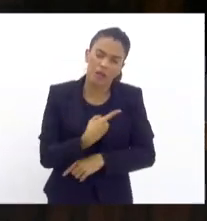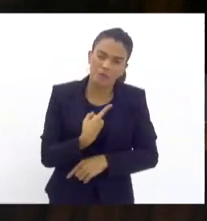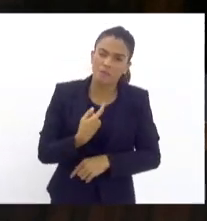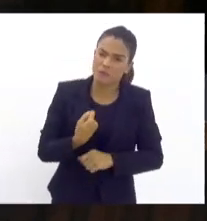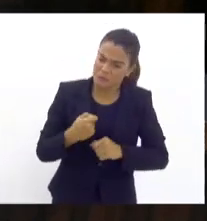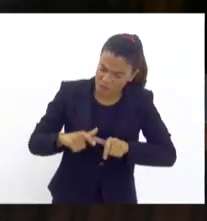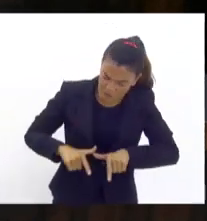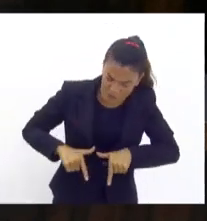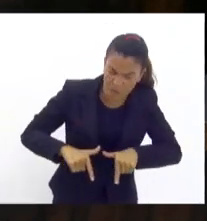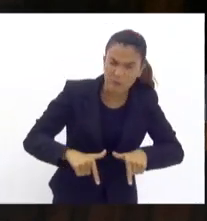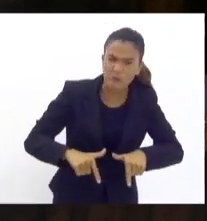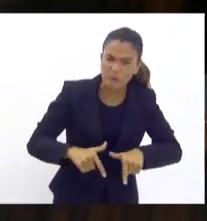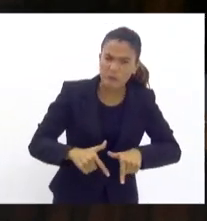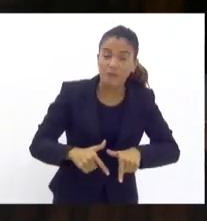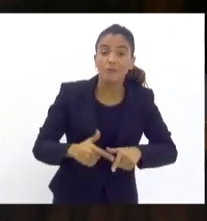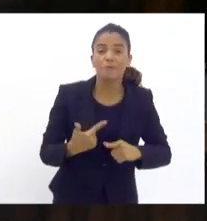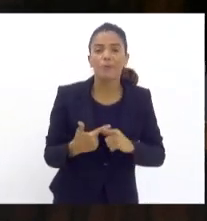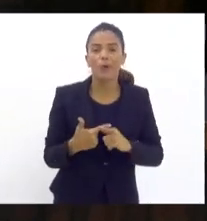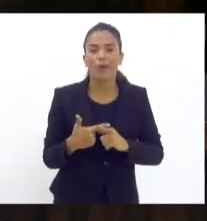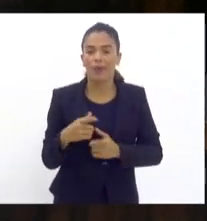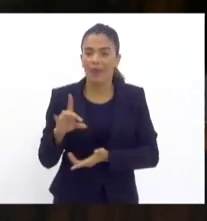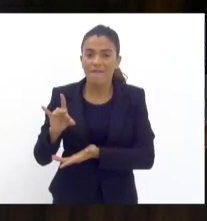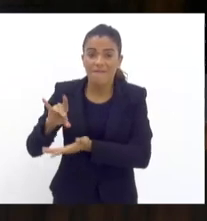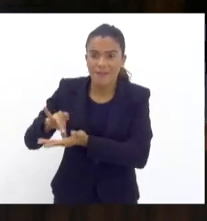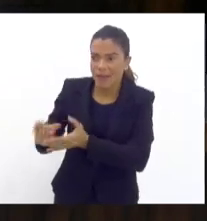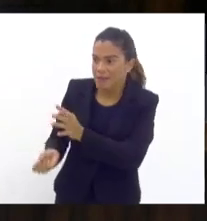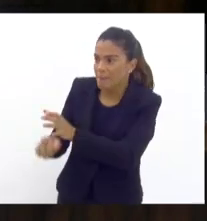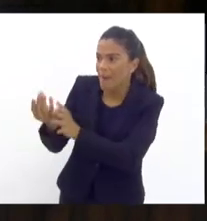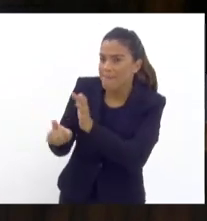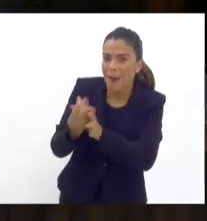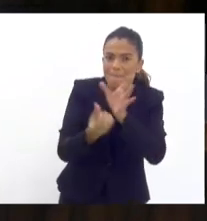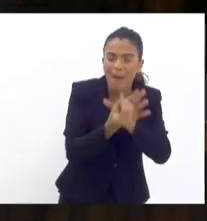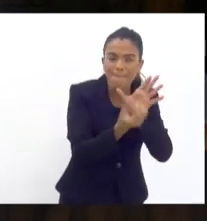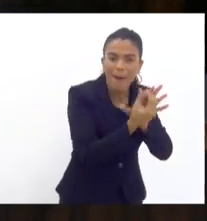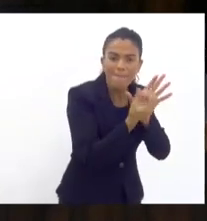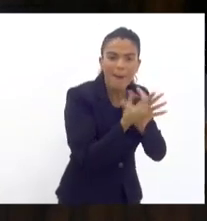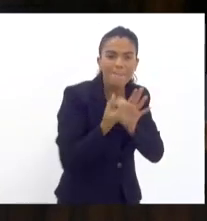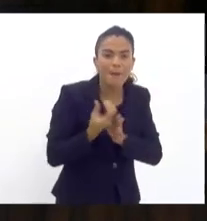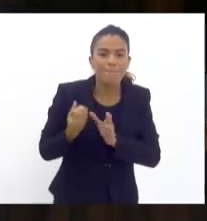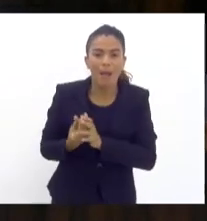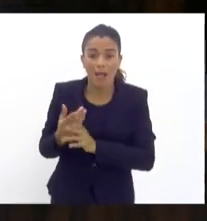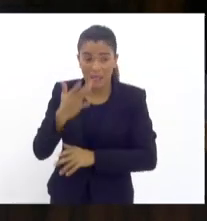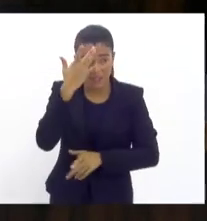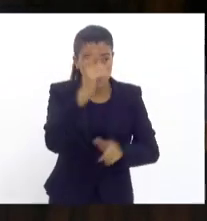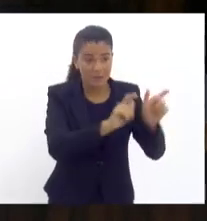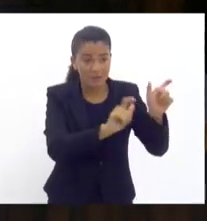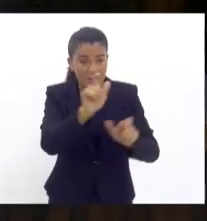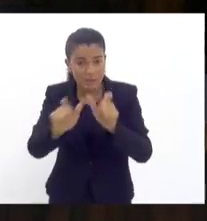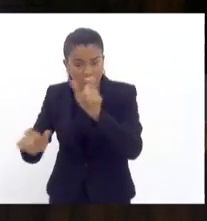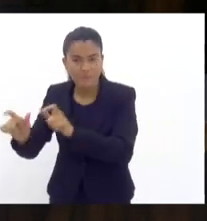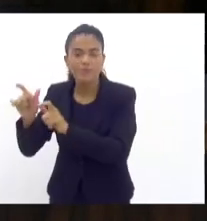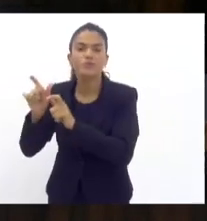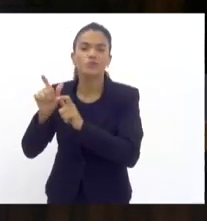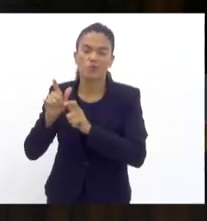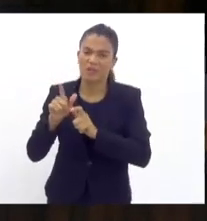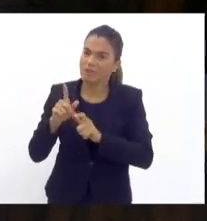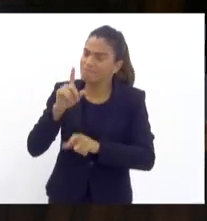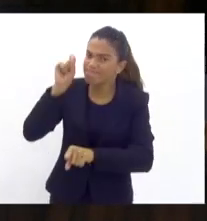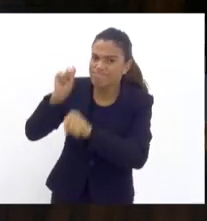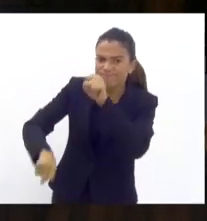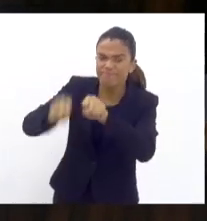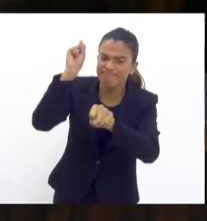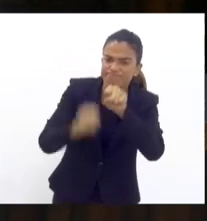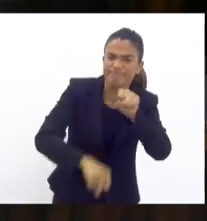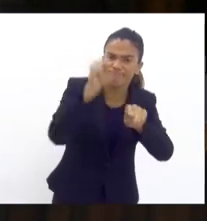atuar porque os fatos estão acontecendo as pessoas estão sendo violentadas